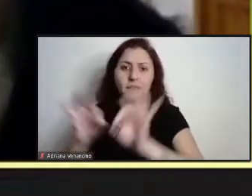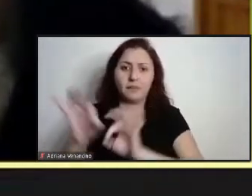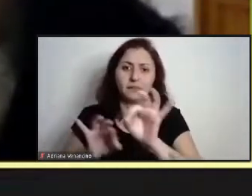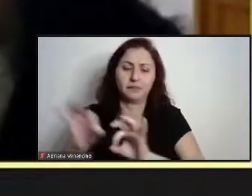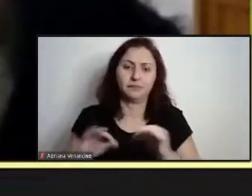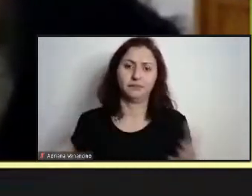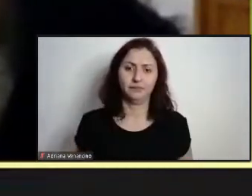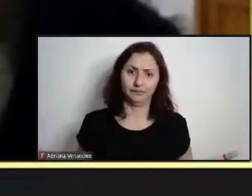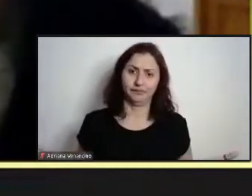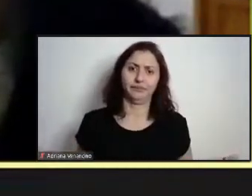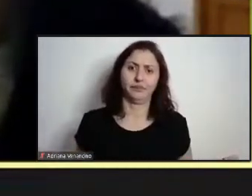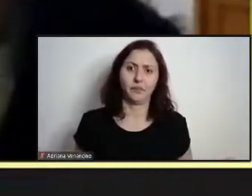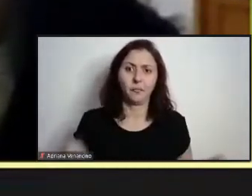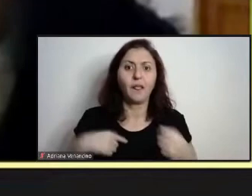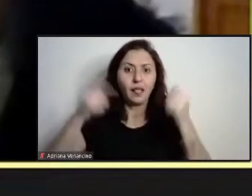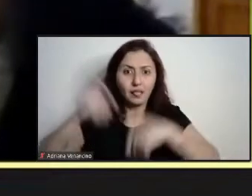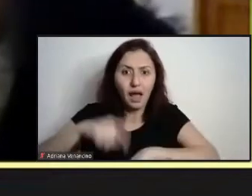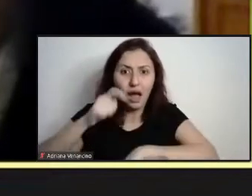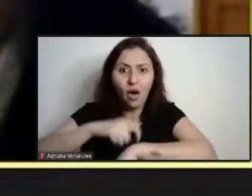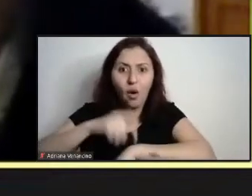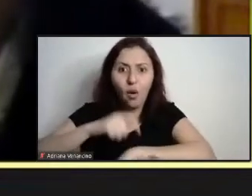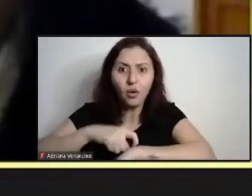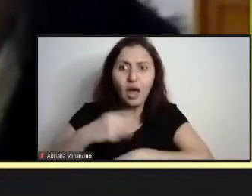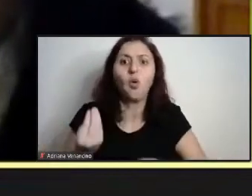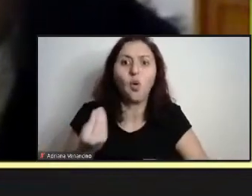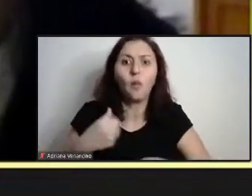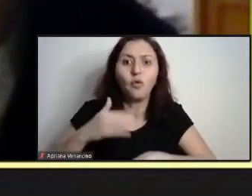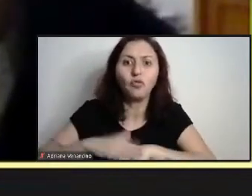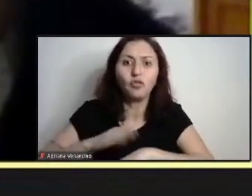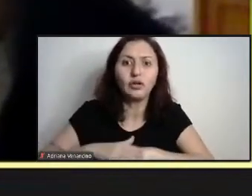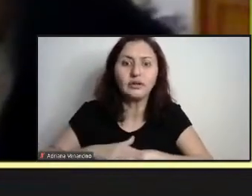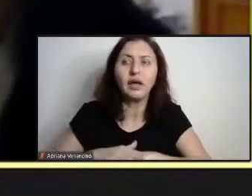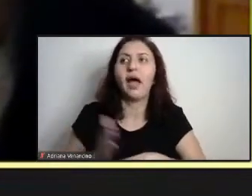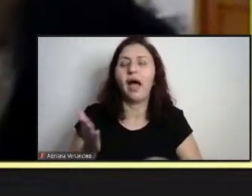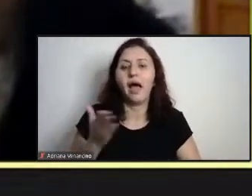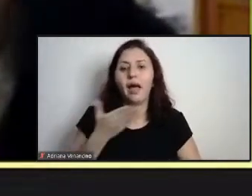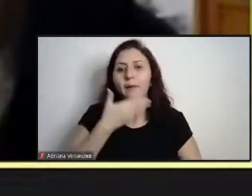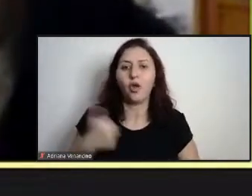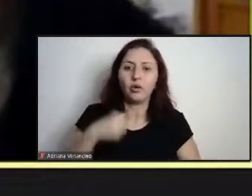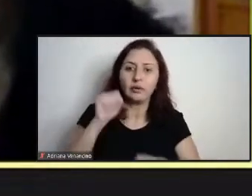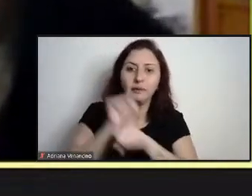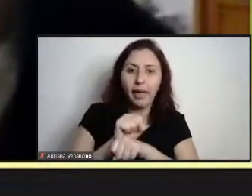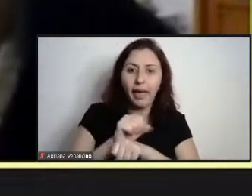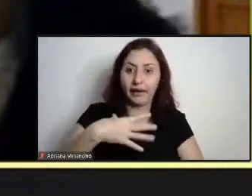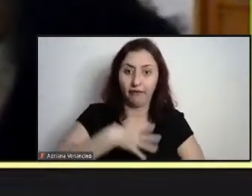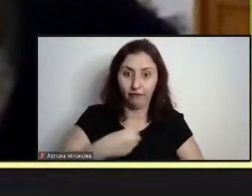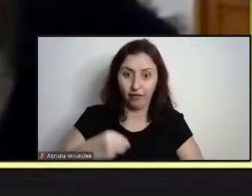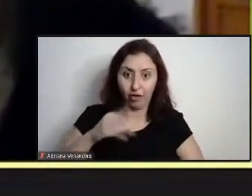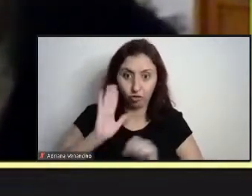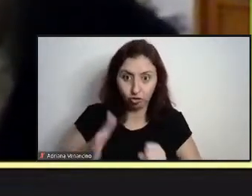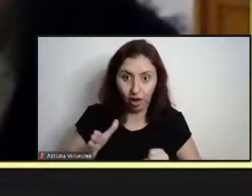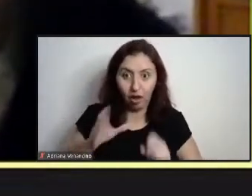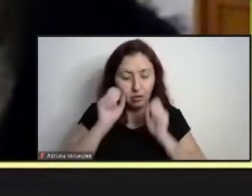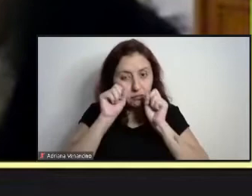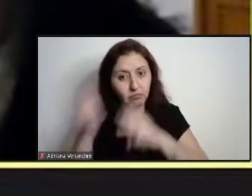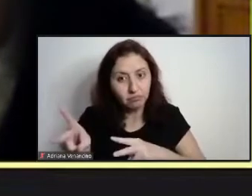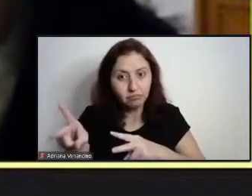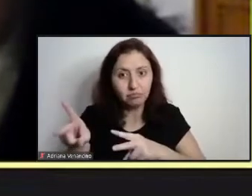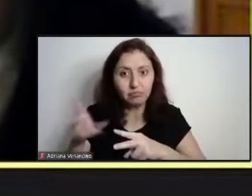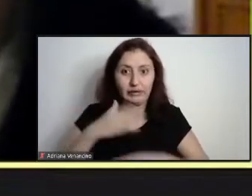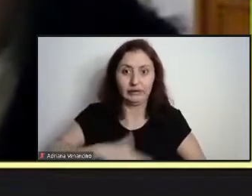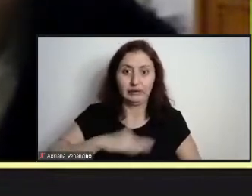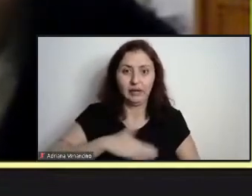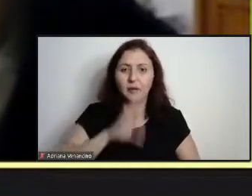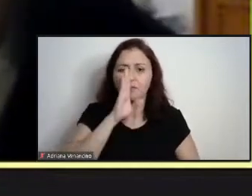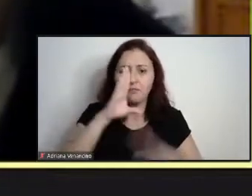fazer isso quando a família estiver recolhida, os filhos estiverem descansando, dormindo, à